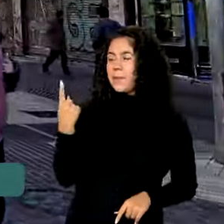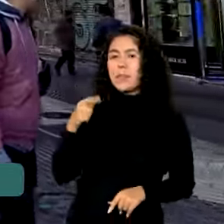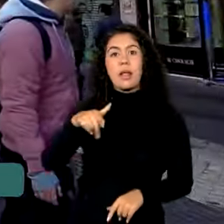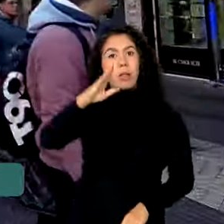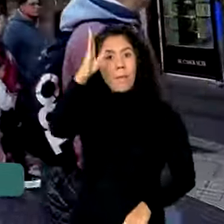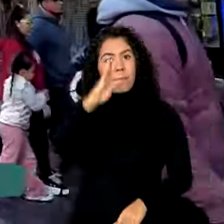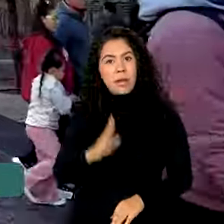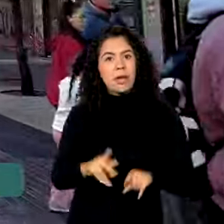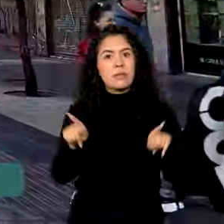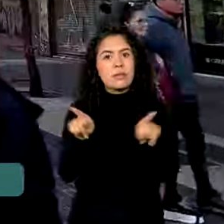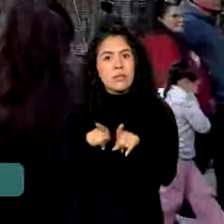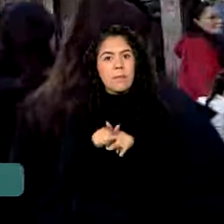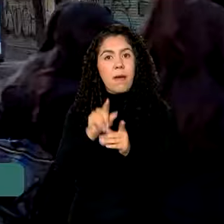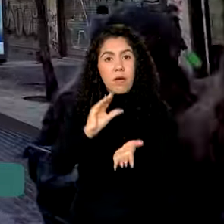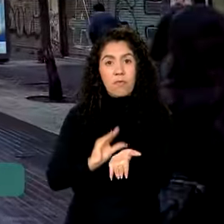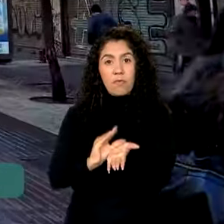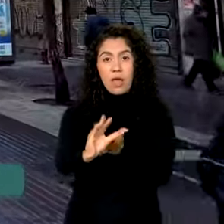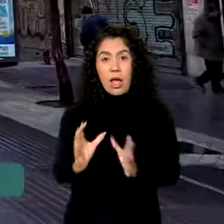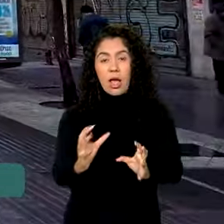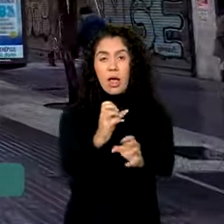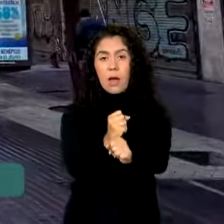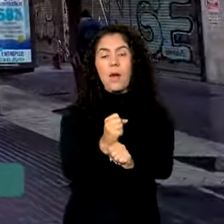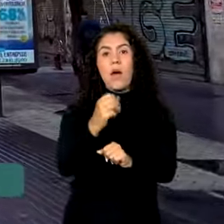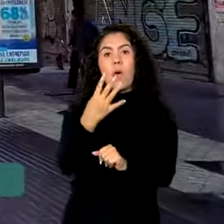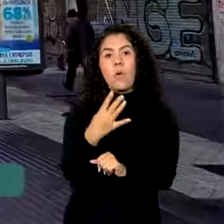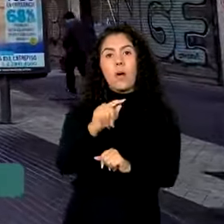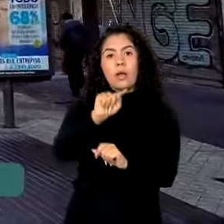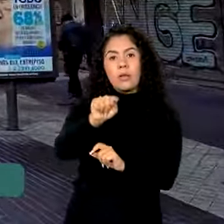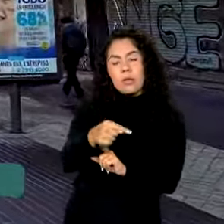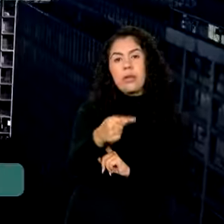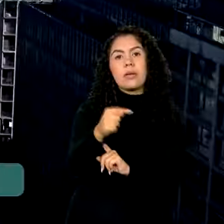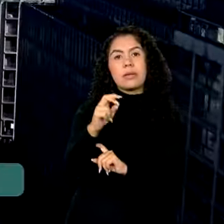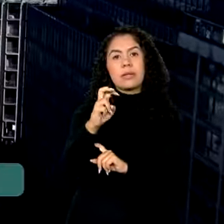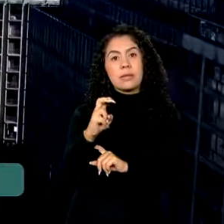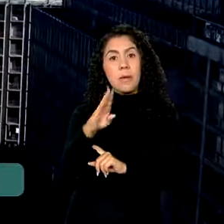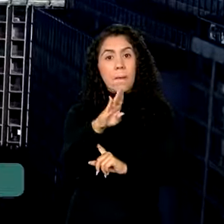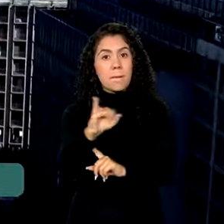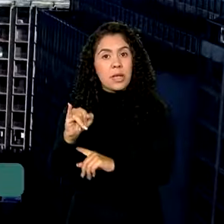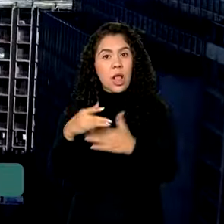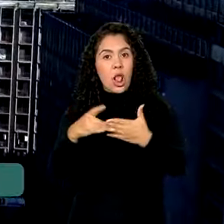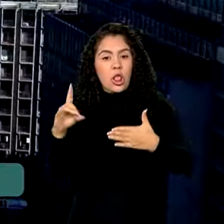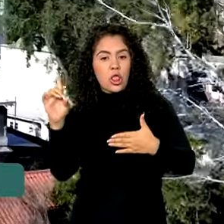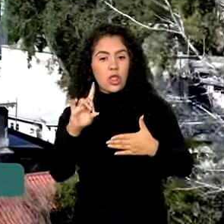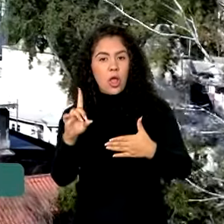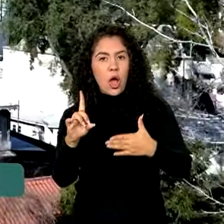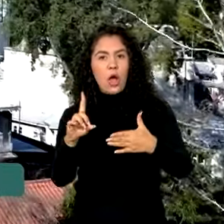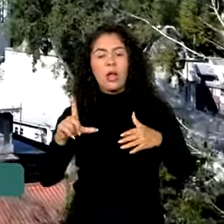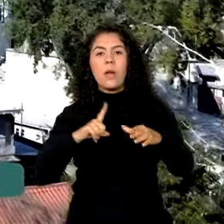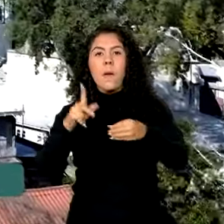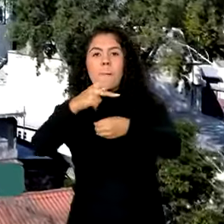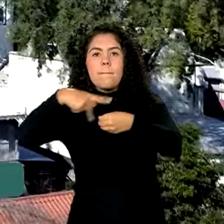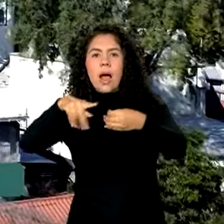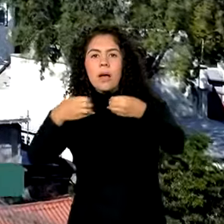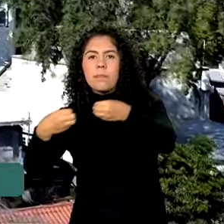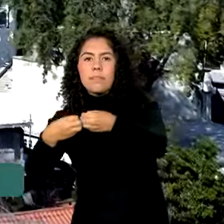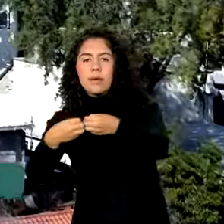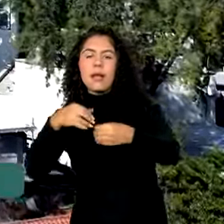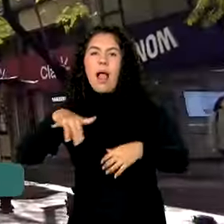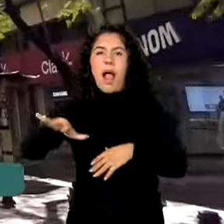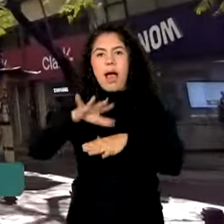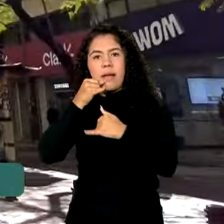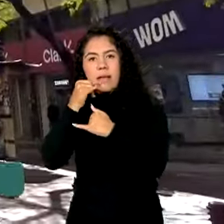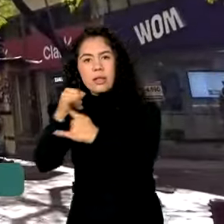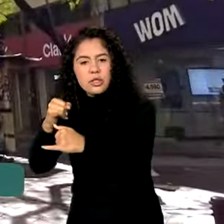investe mais de 4 bilhões e meio de dólares no país vizinho. Em setores como energia,